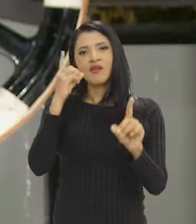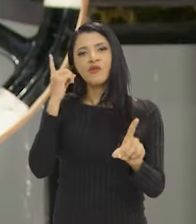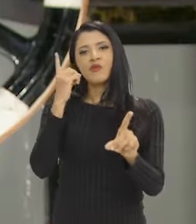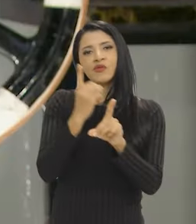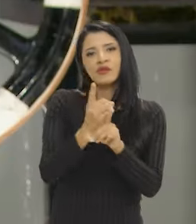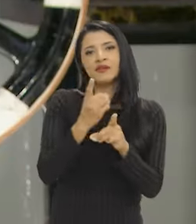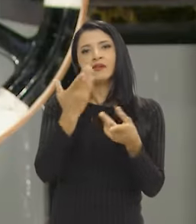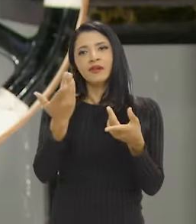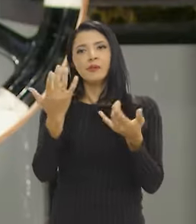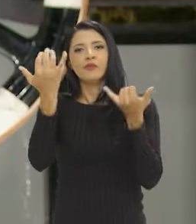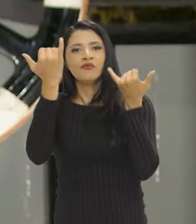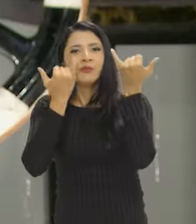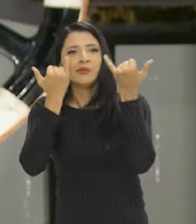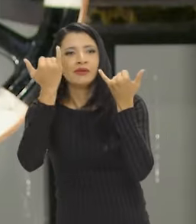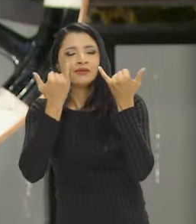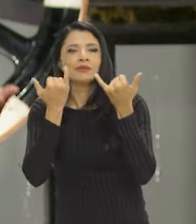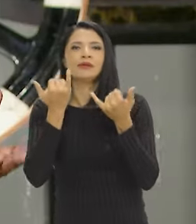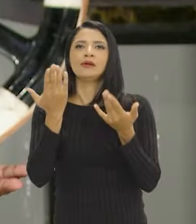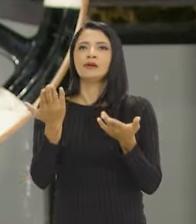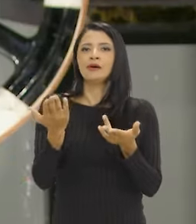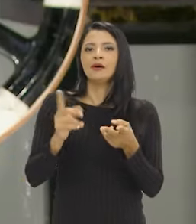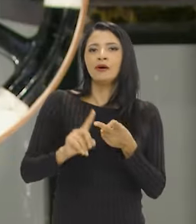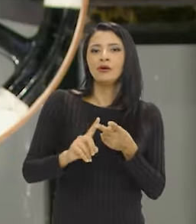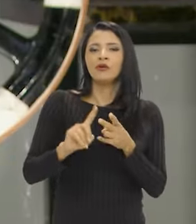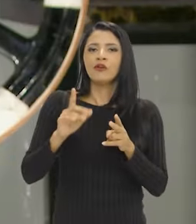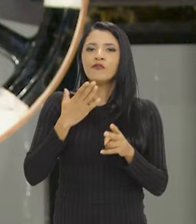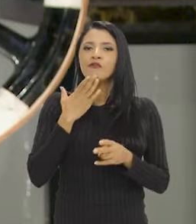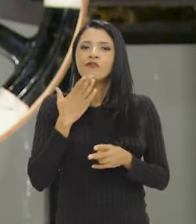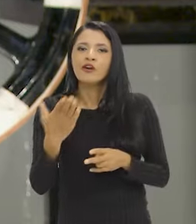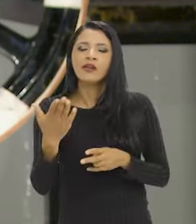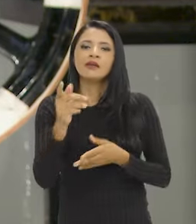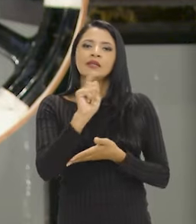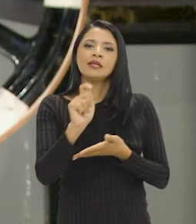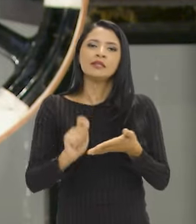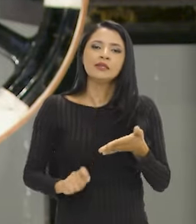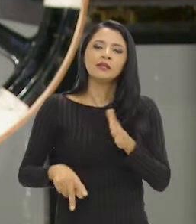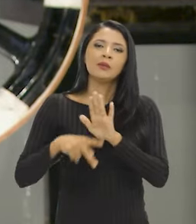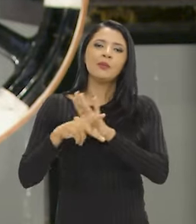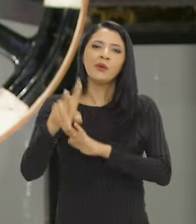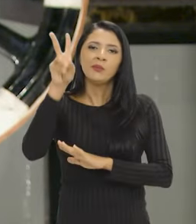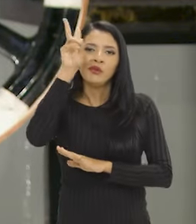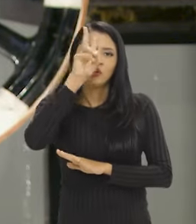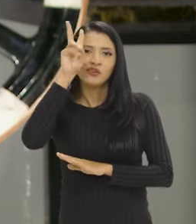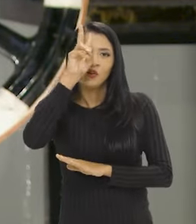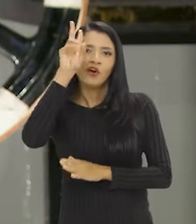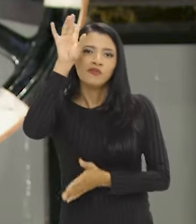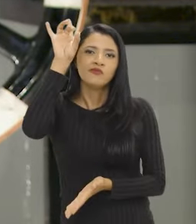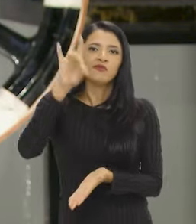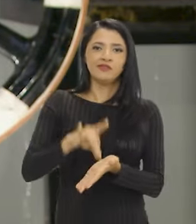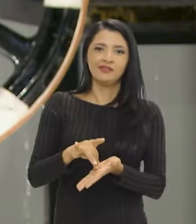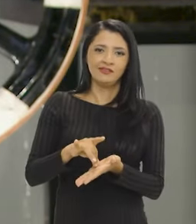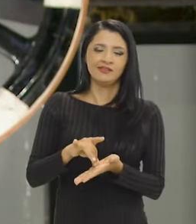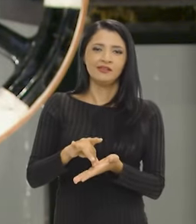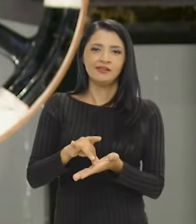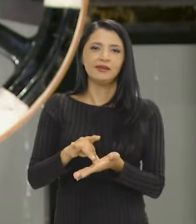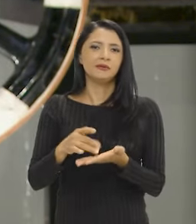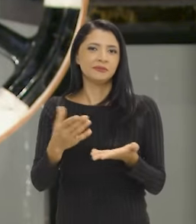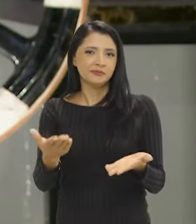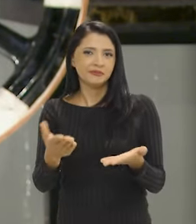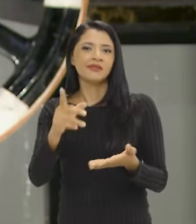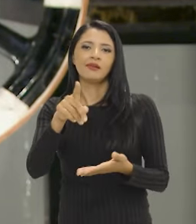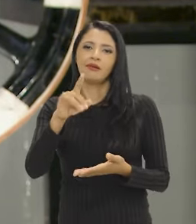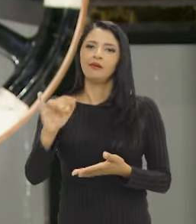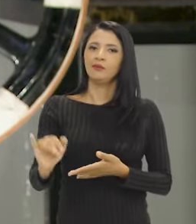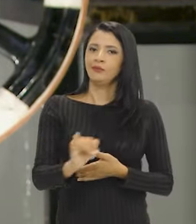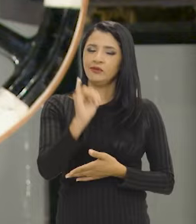encontraremos só informações que favorecem a escrita da história chamada oficial. Bom,